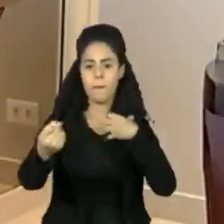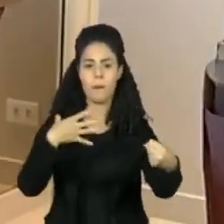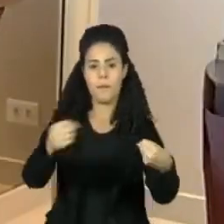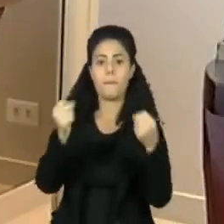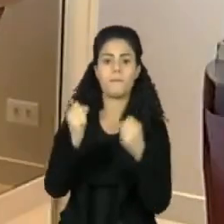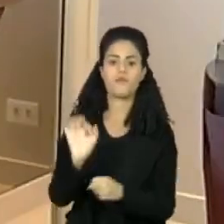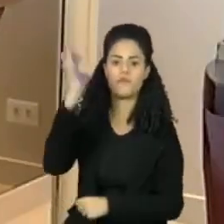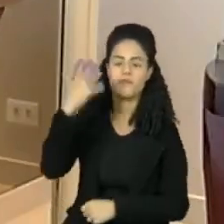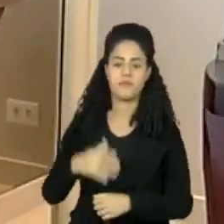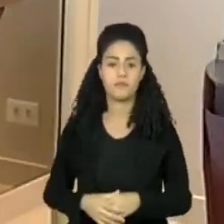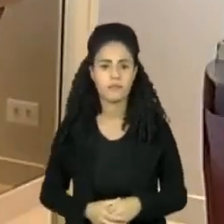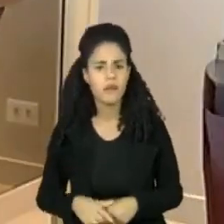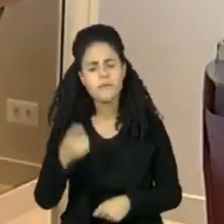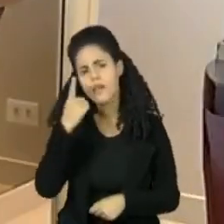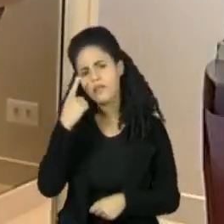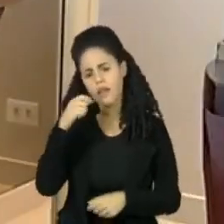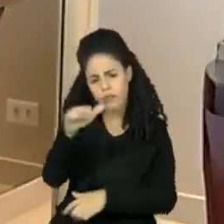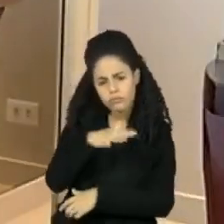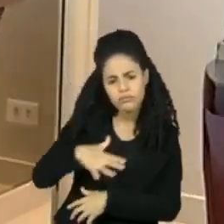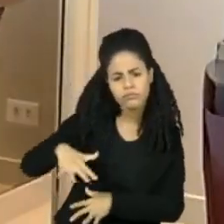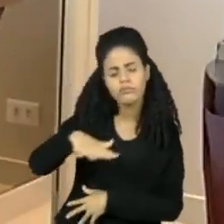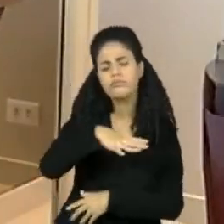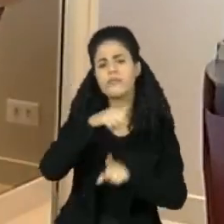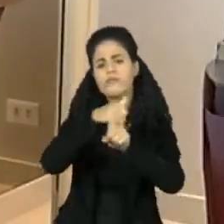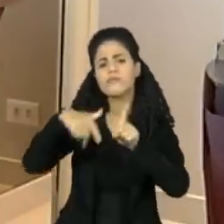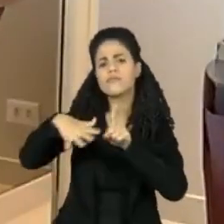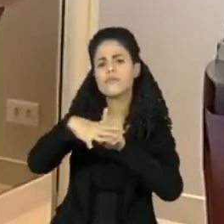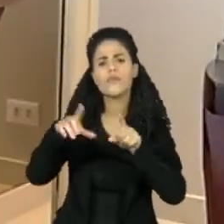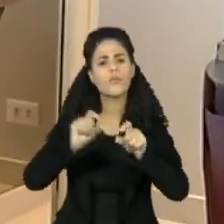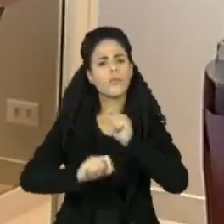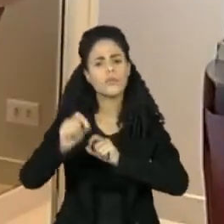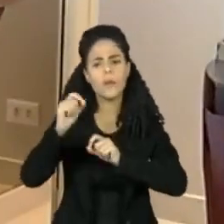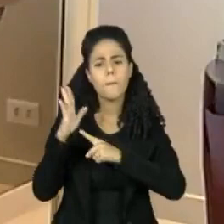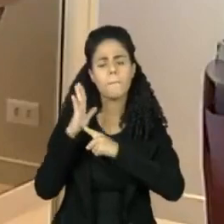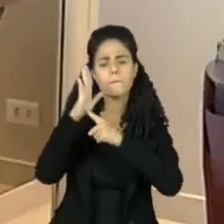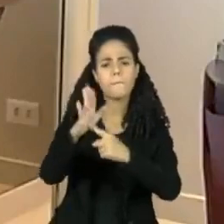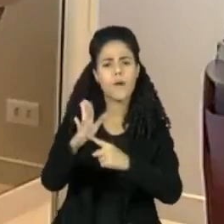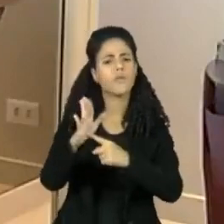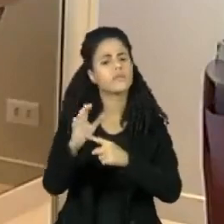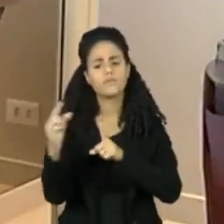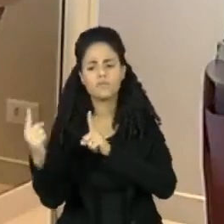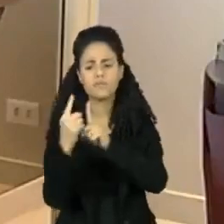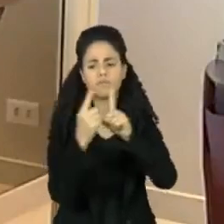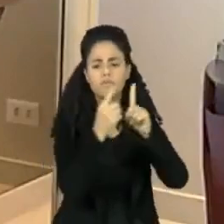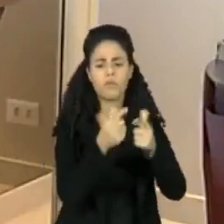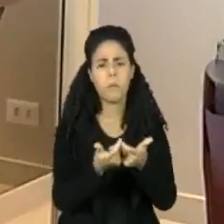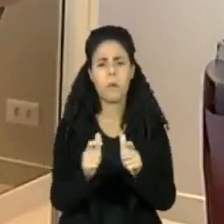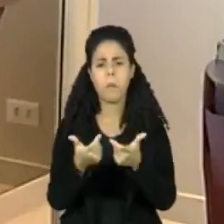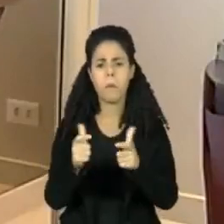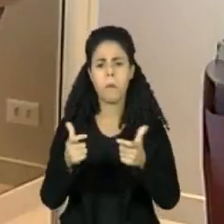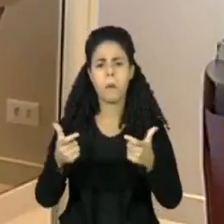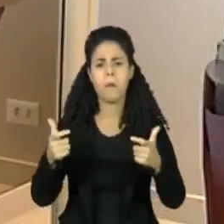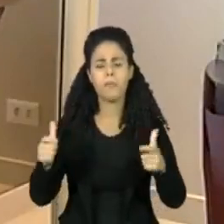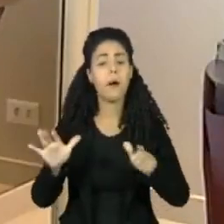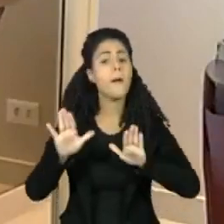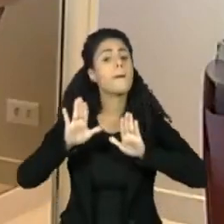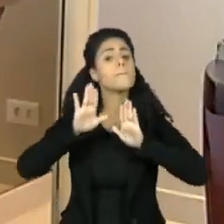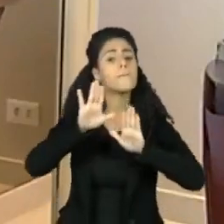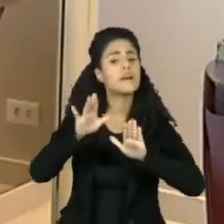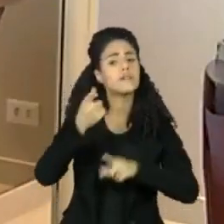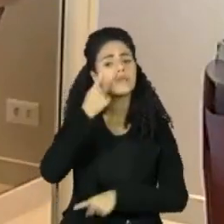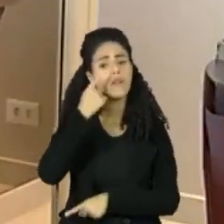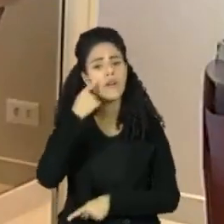Esta é a população que está sendo o maior demonstrado número de casos. Mas isso em absoluto